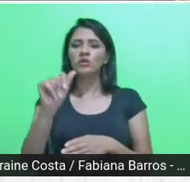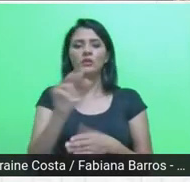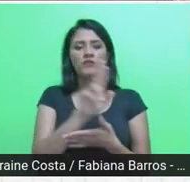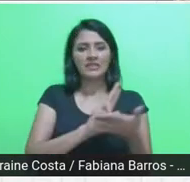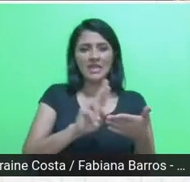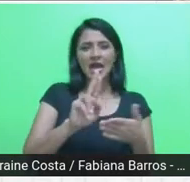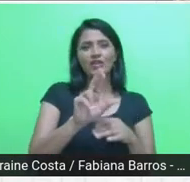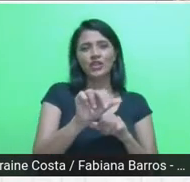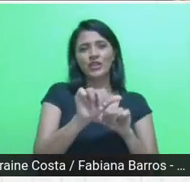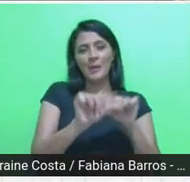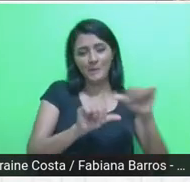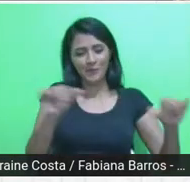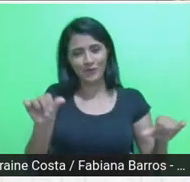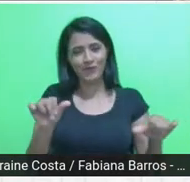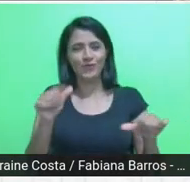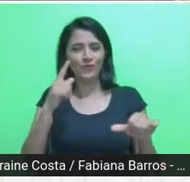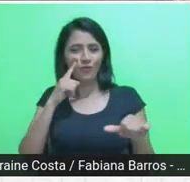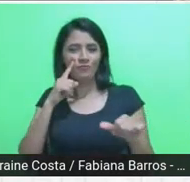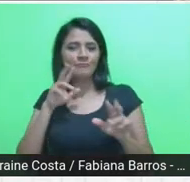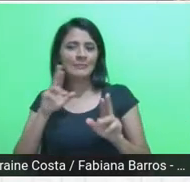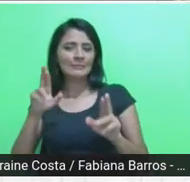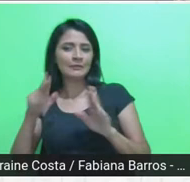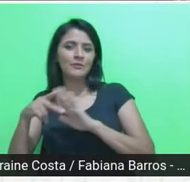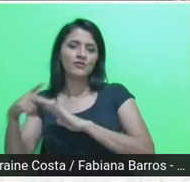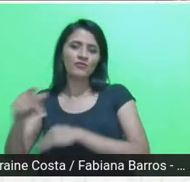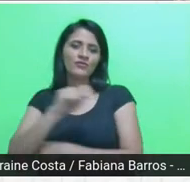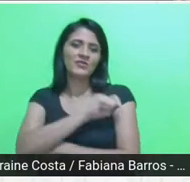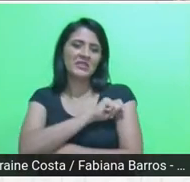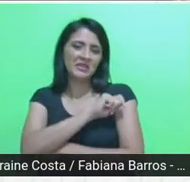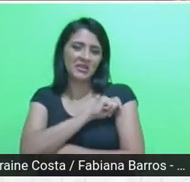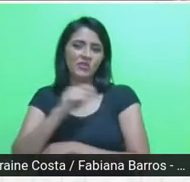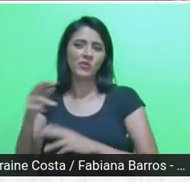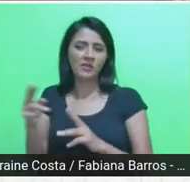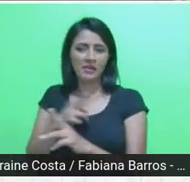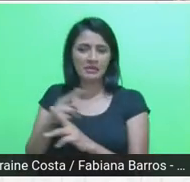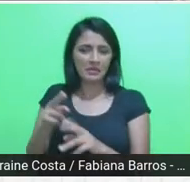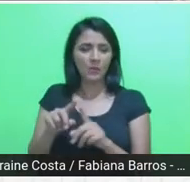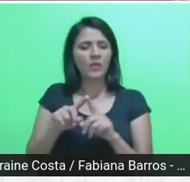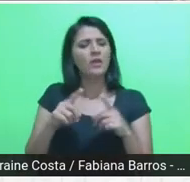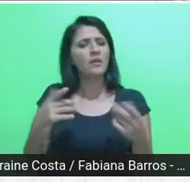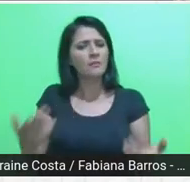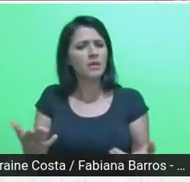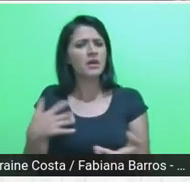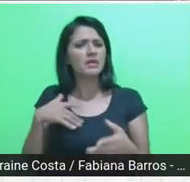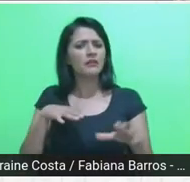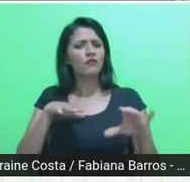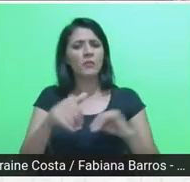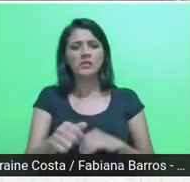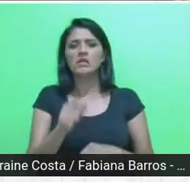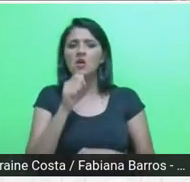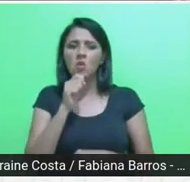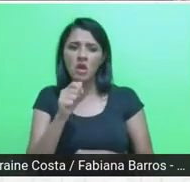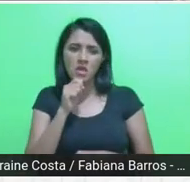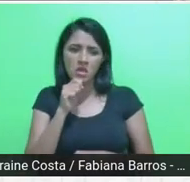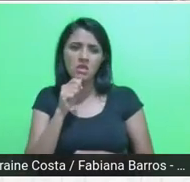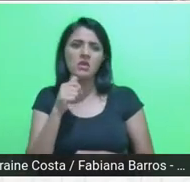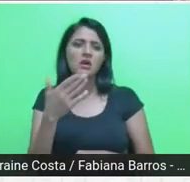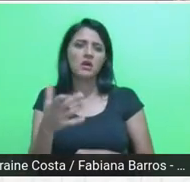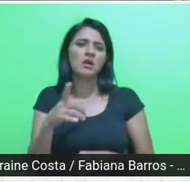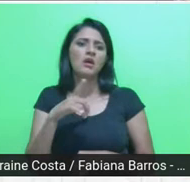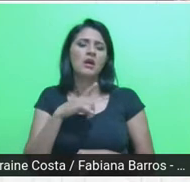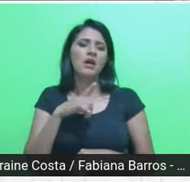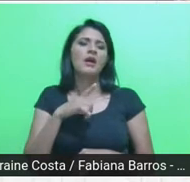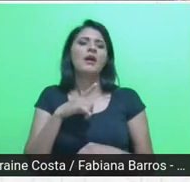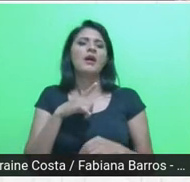expectativas dos estudantes, mas, no entanto, a formação ainda resiste em diversificar